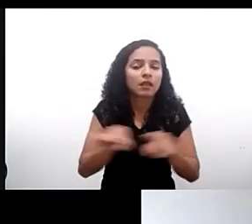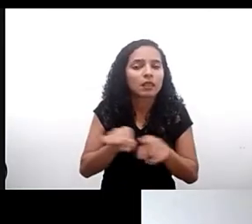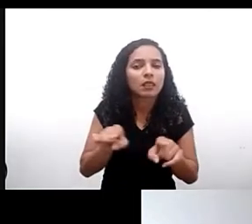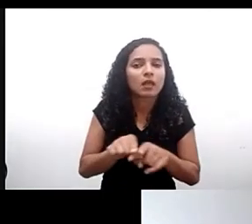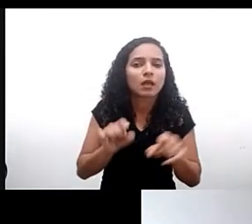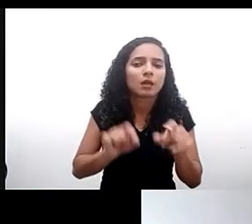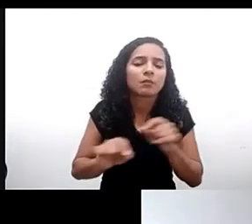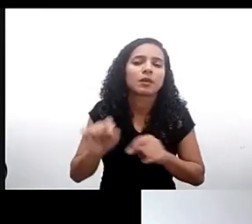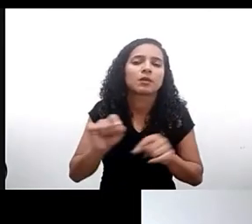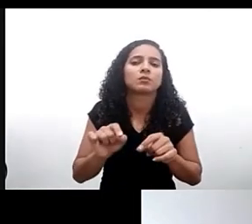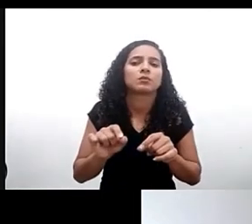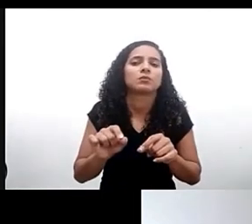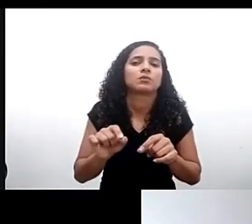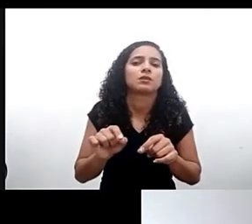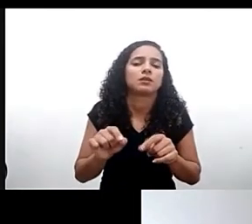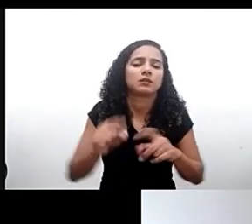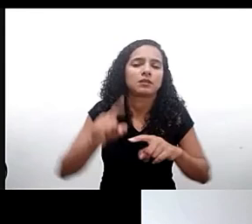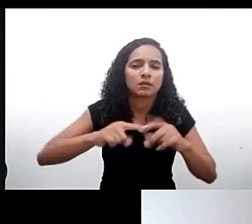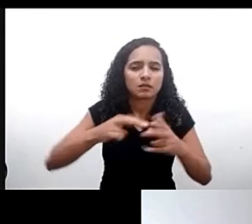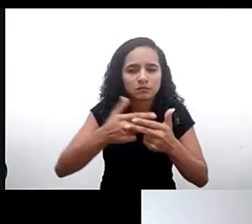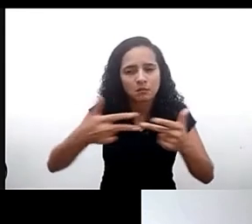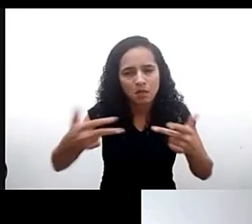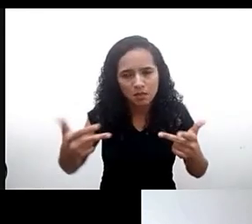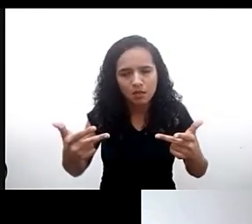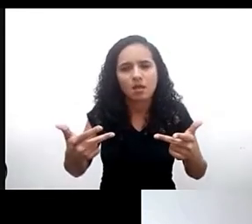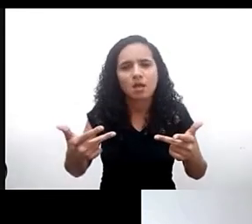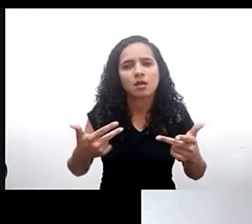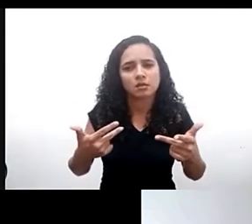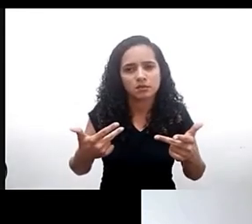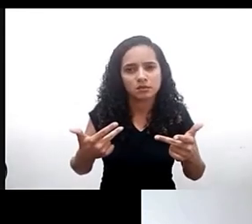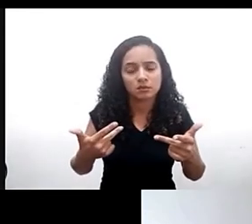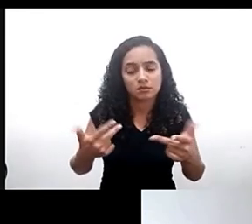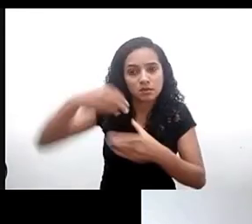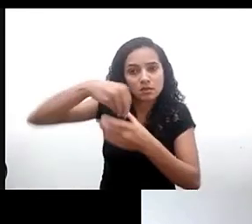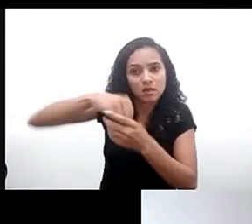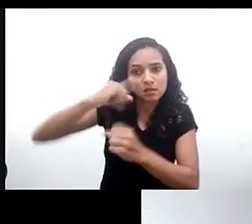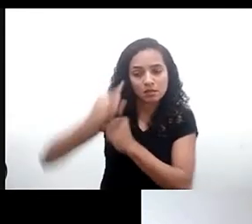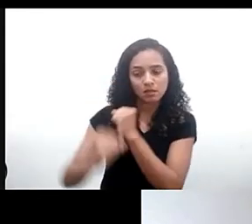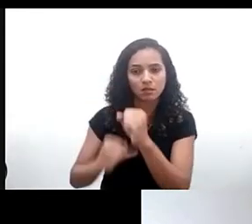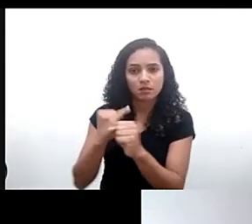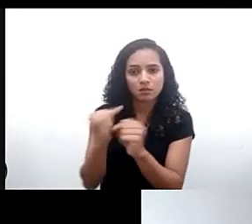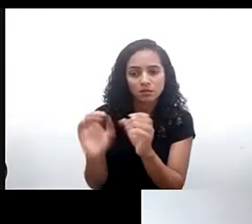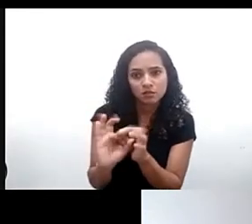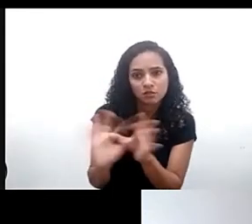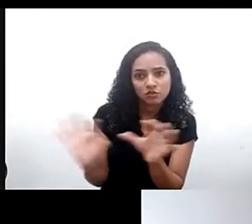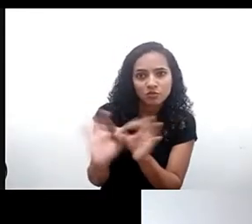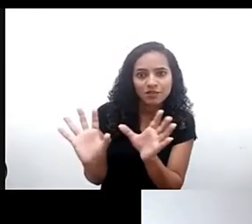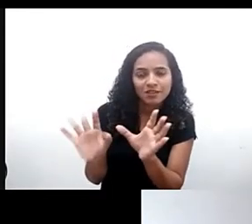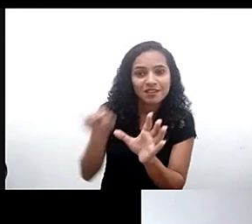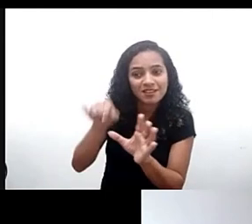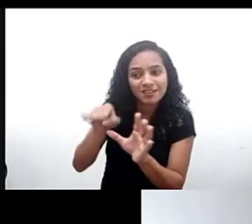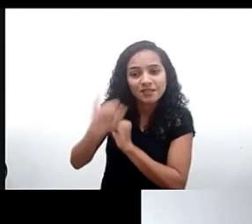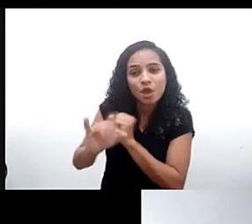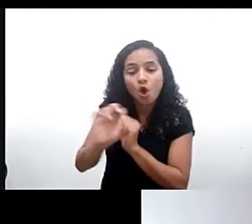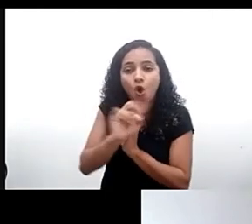existência de recursos simbólicos e materiais que estão disponíveis ou que não estão disponíveis e as